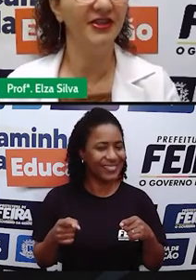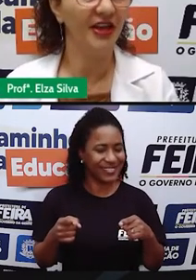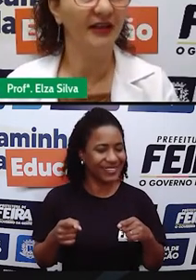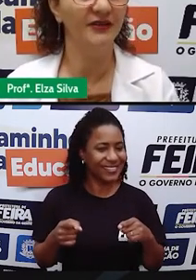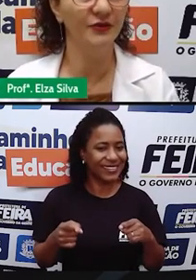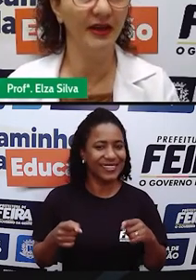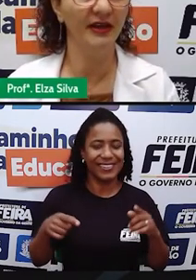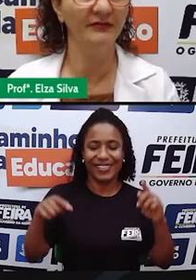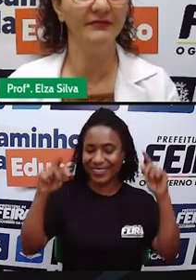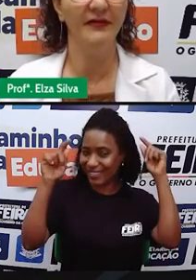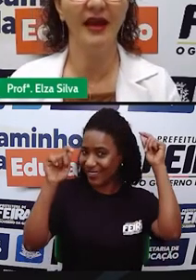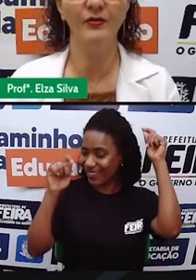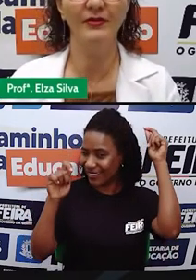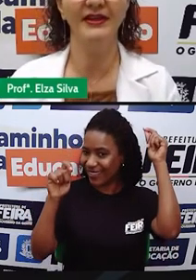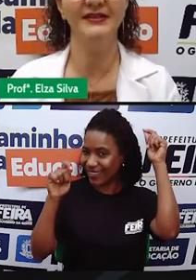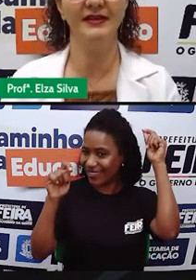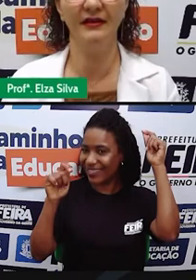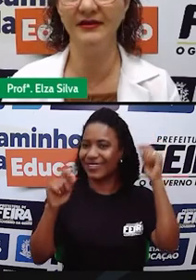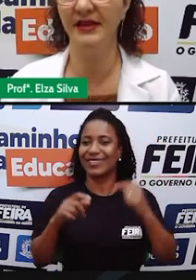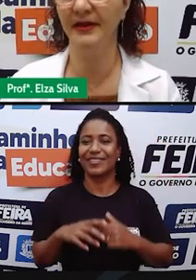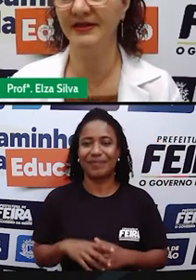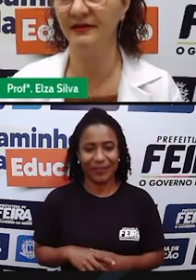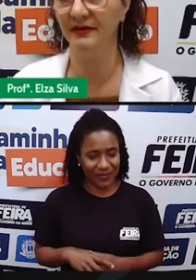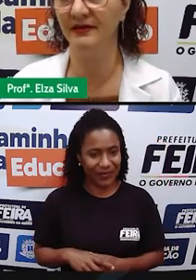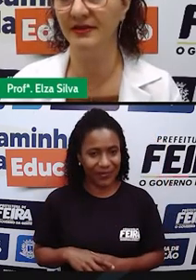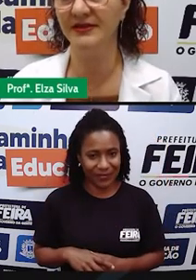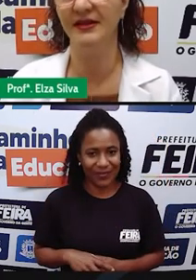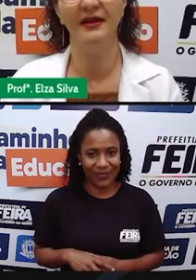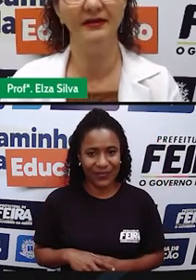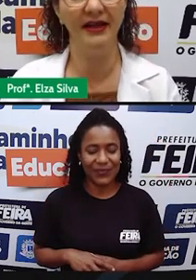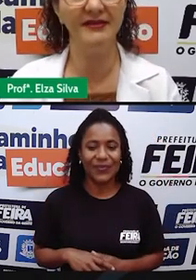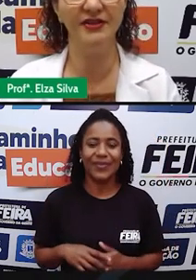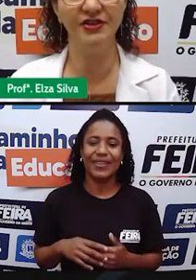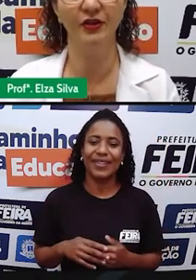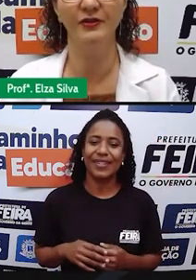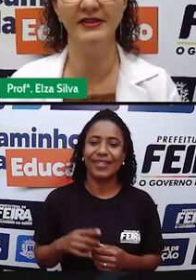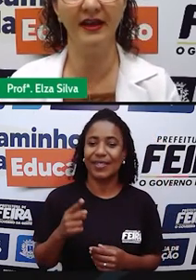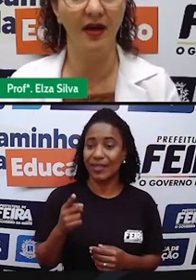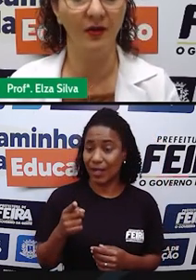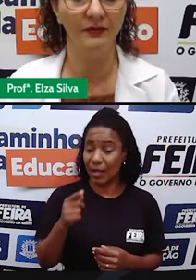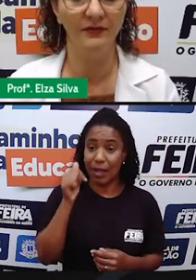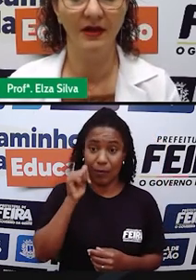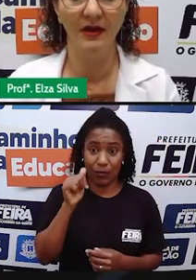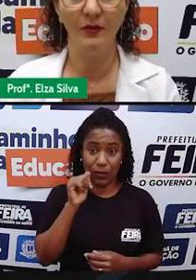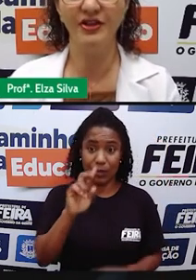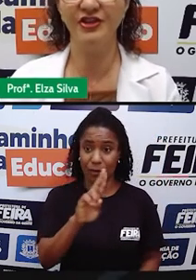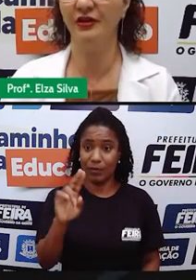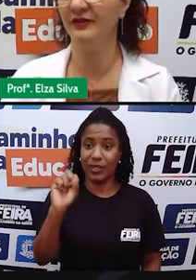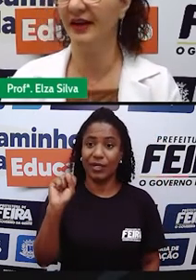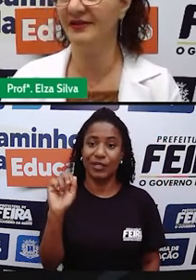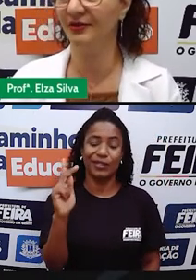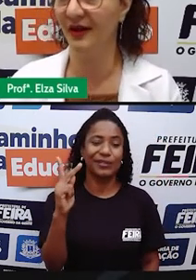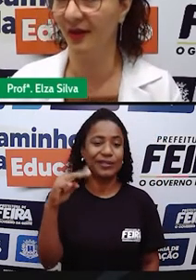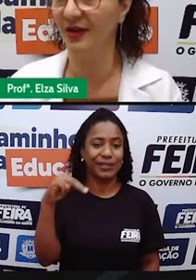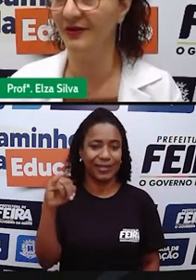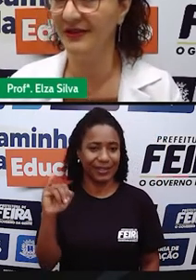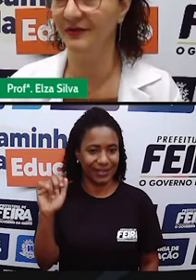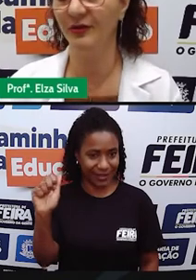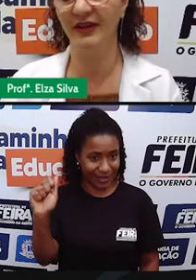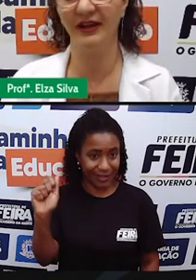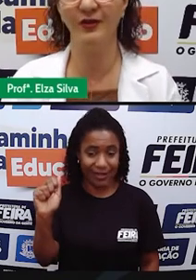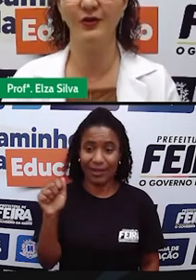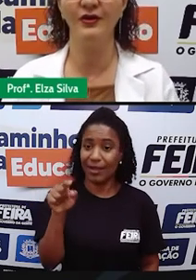E China Twain é uma das grandes representantes desse estilo musical, um estilo tradicional,